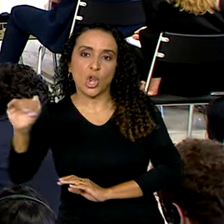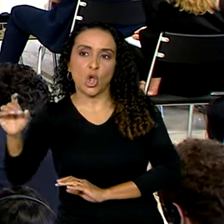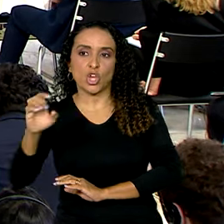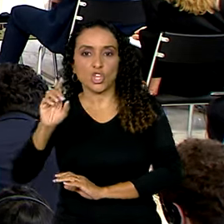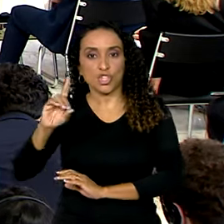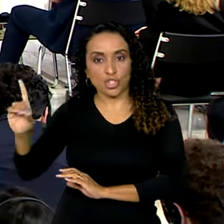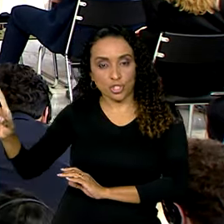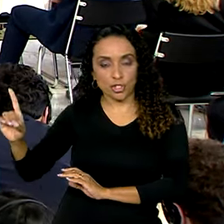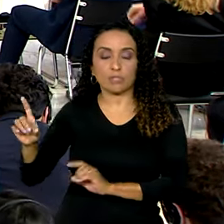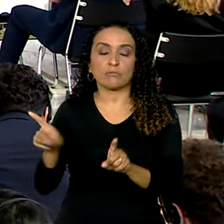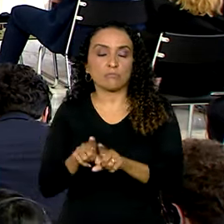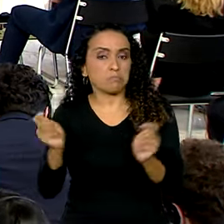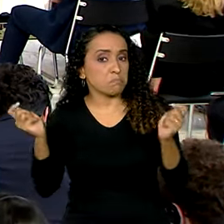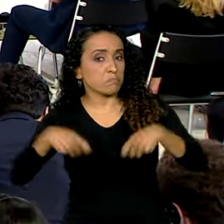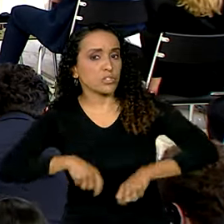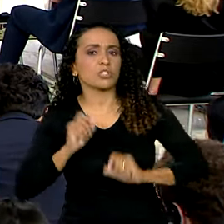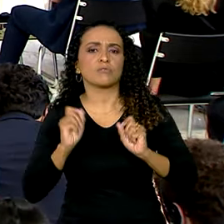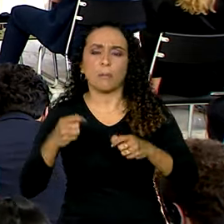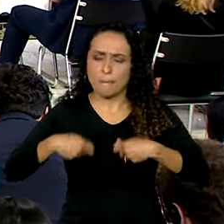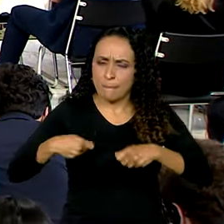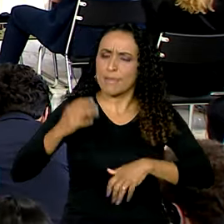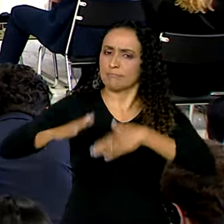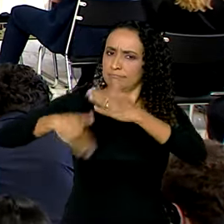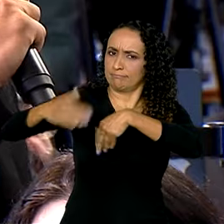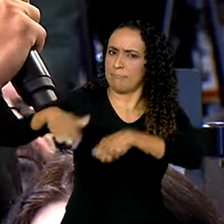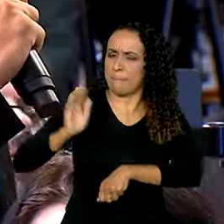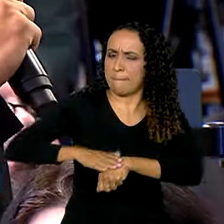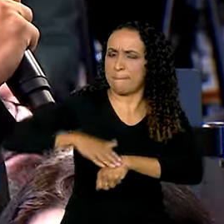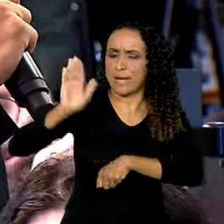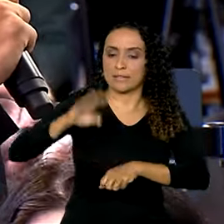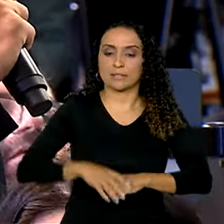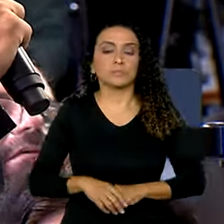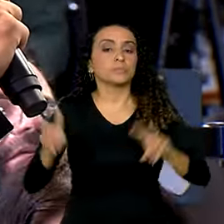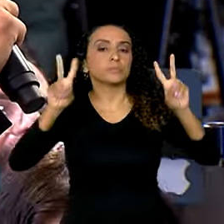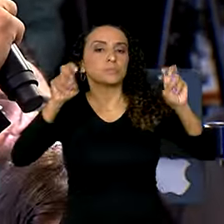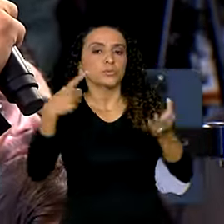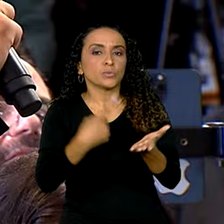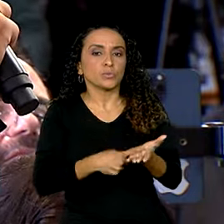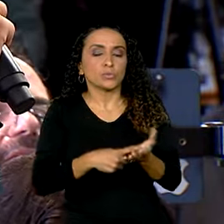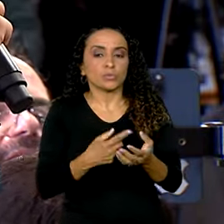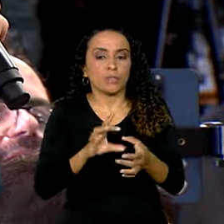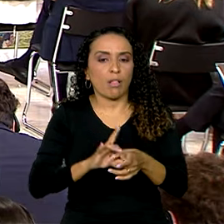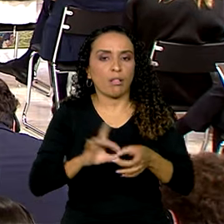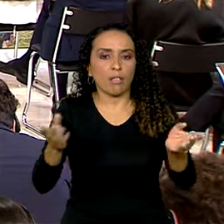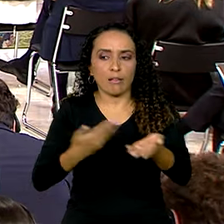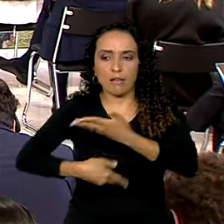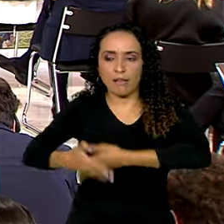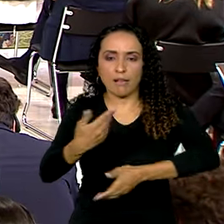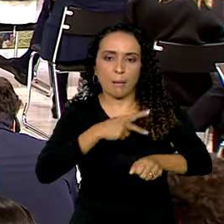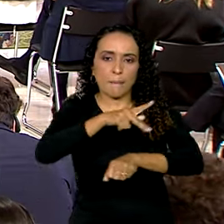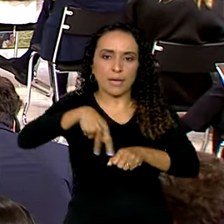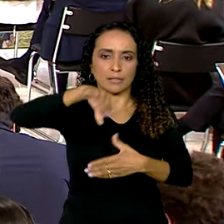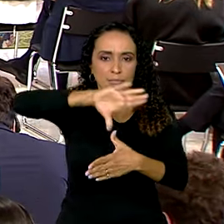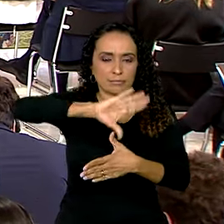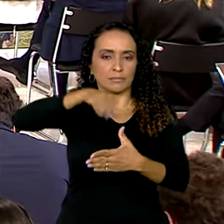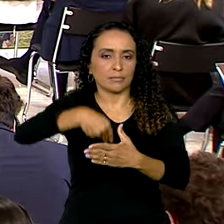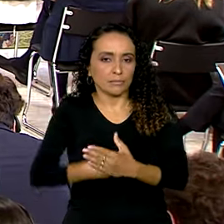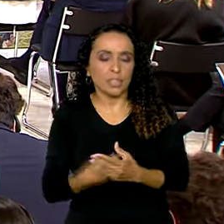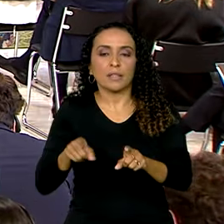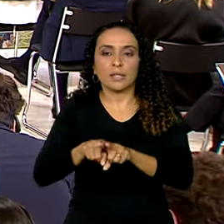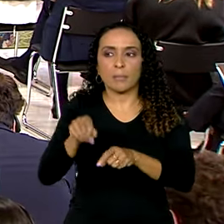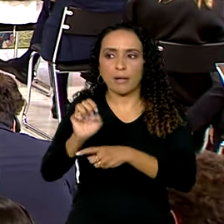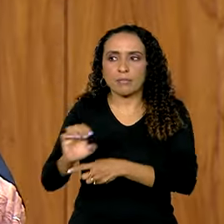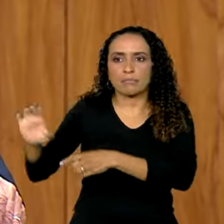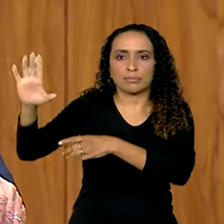dólares e que pode e deve crescer muito mais. Sobre o acordo de livre comércio entre os países do Mercosul e a União Europeia,